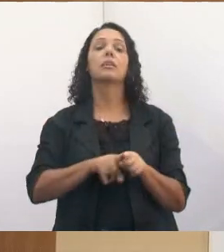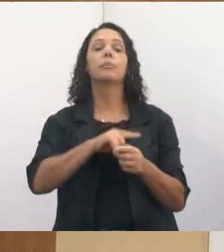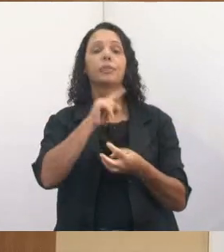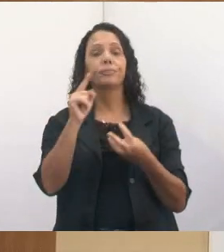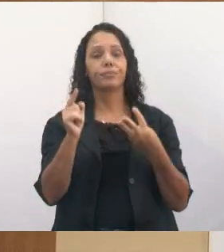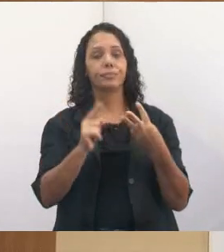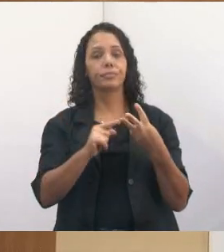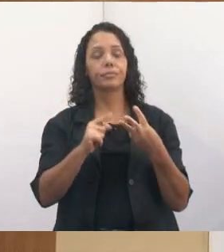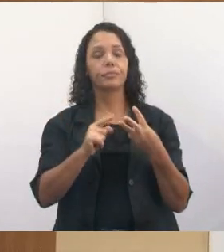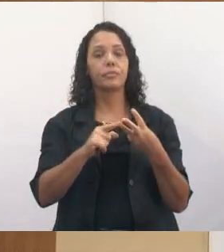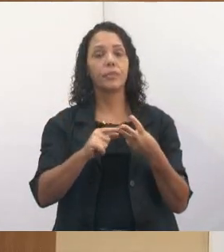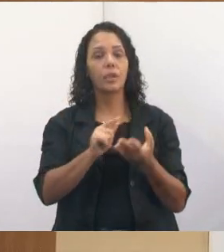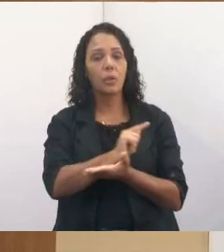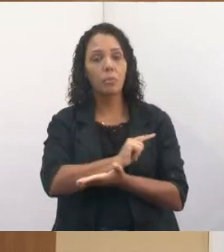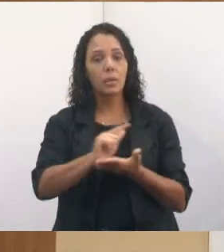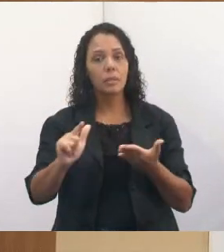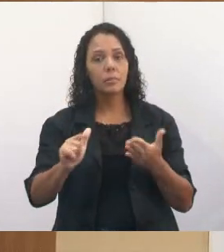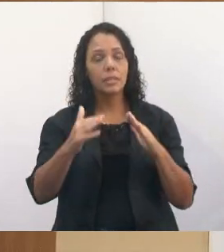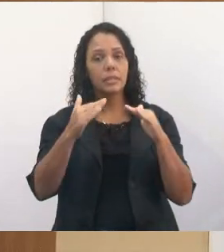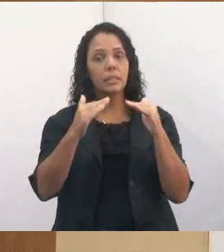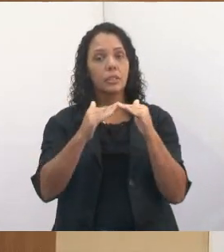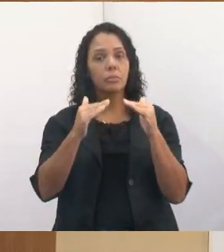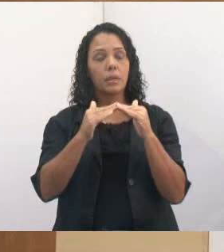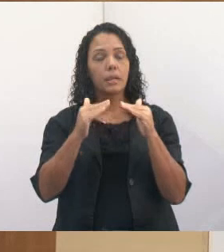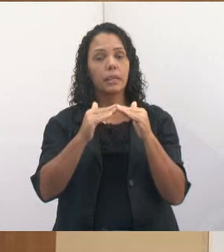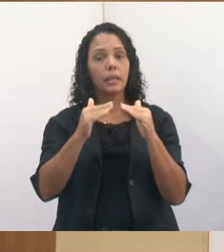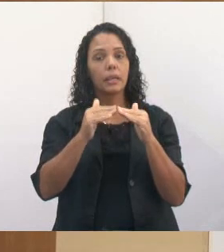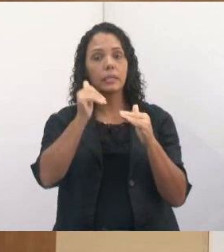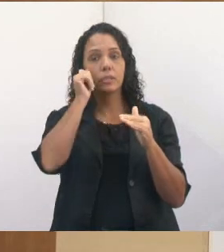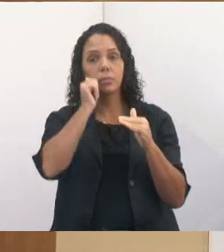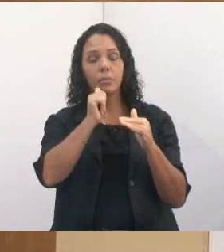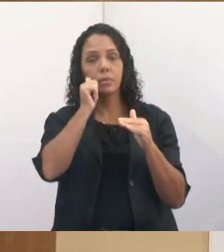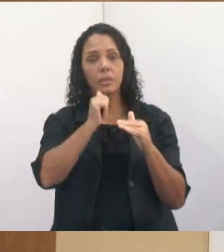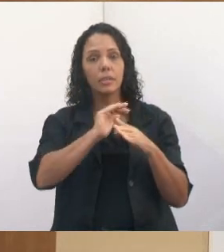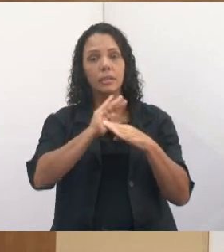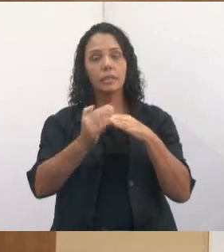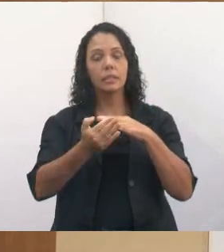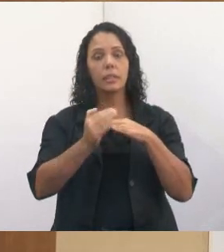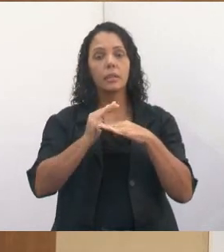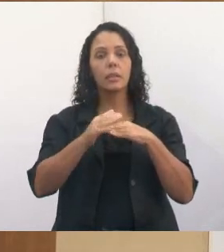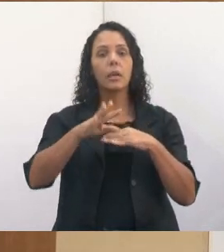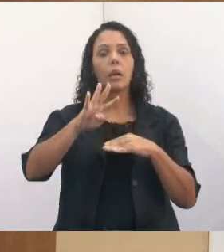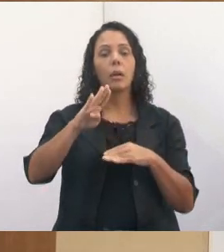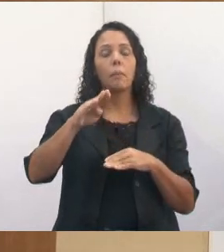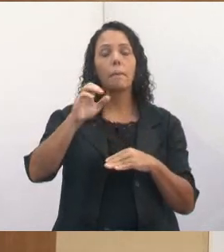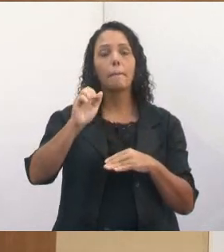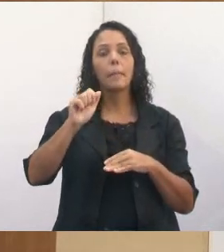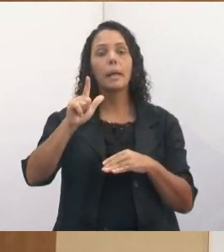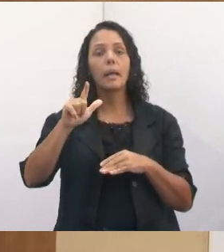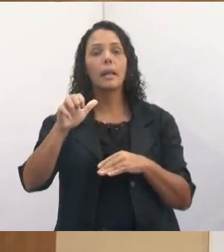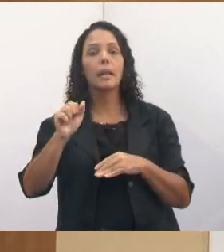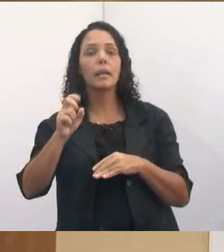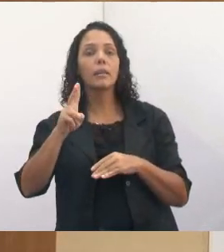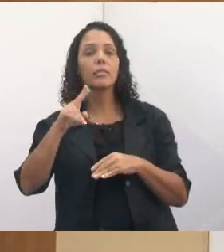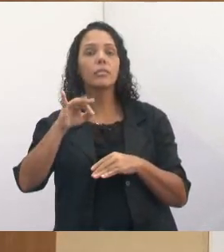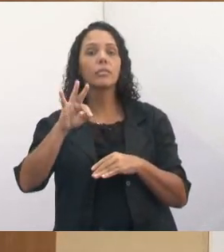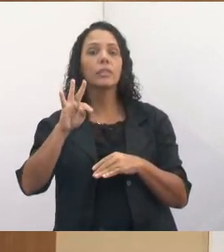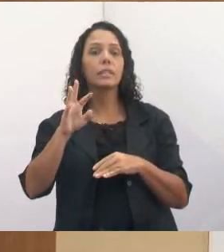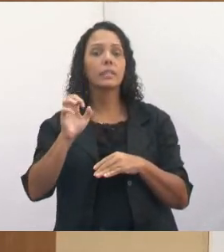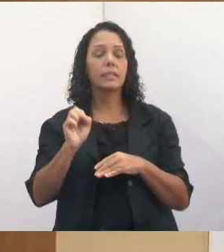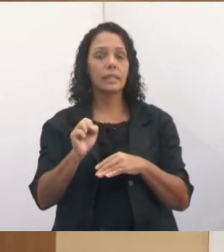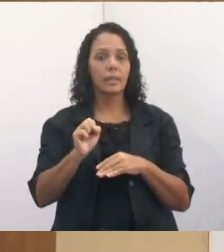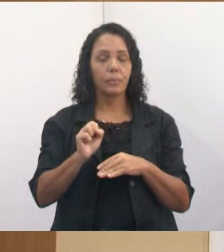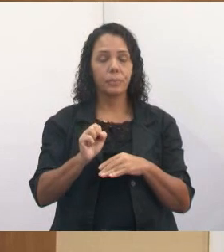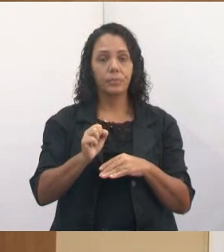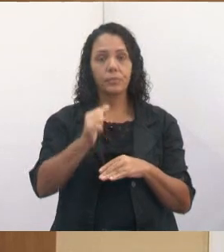uma limpeza numa casa de uma munícipe, lá no Bela Vista, na rua Nossa Senhora de Fátima. Essa moça,